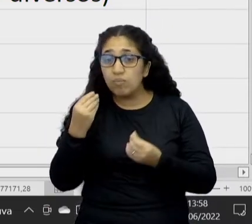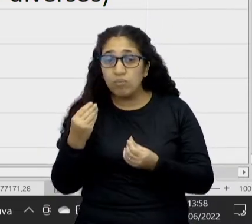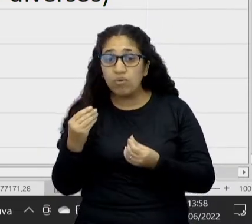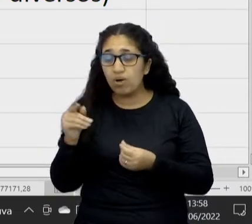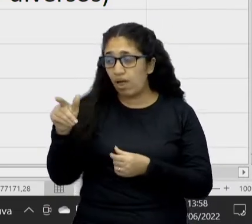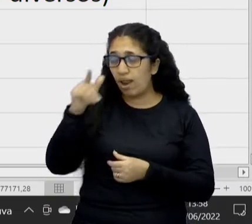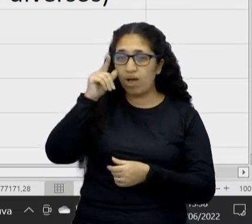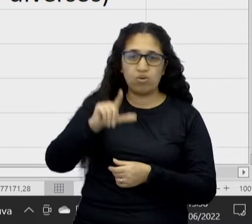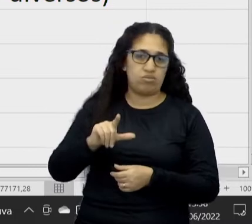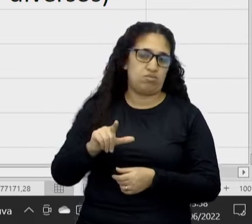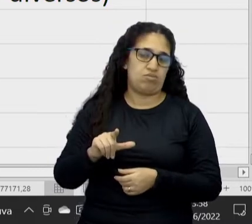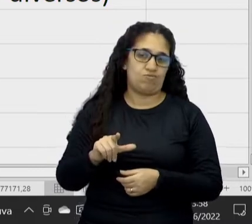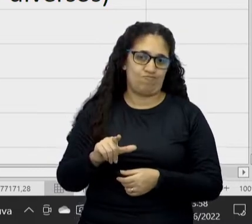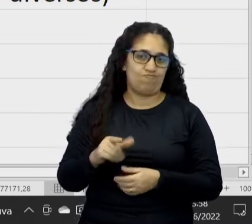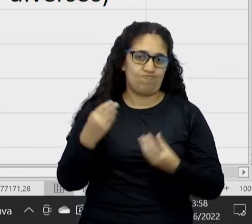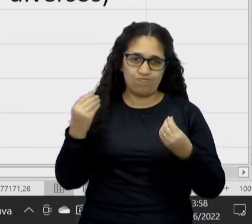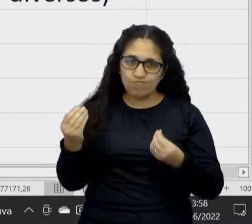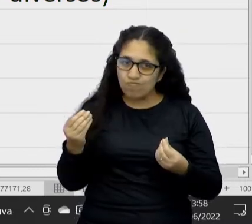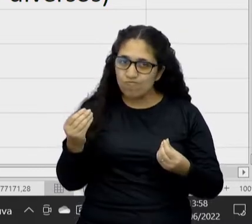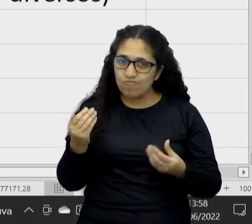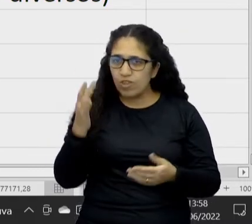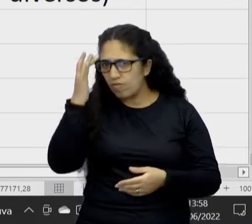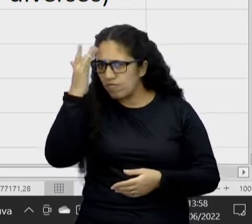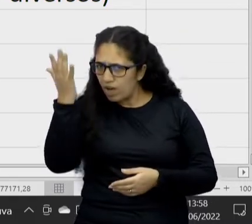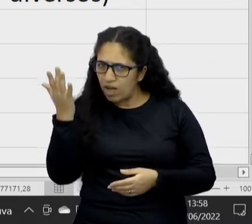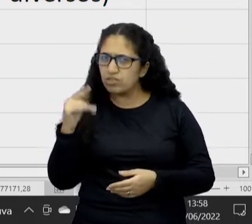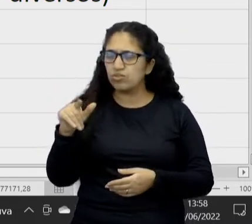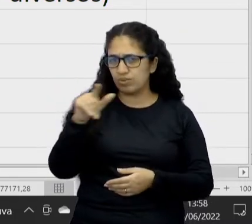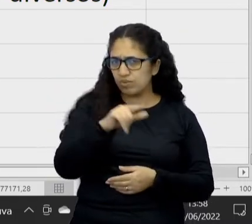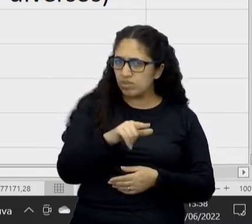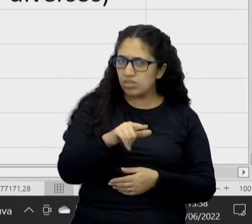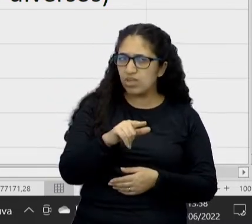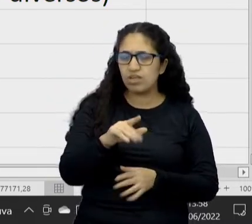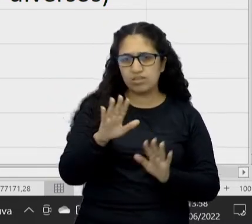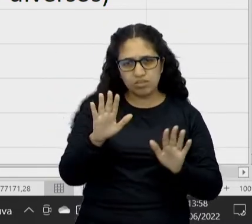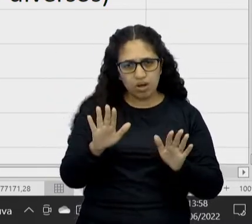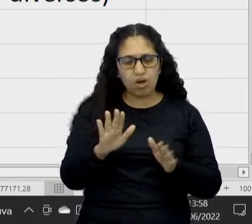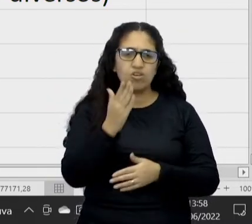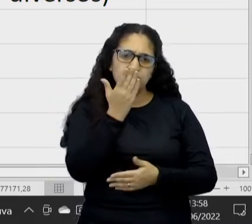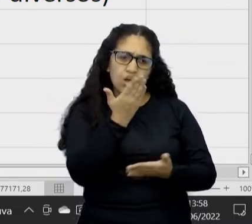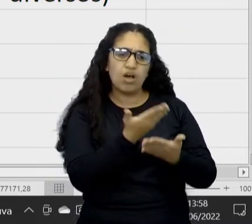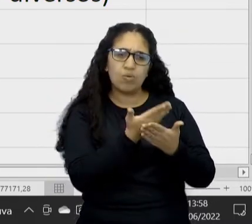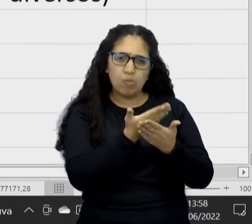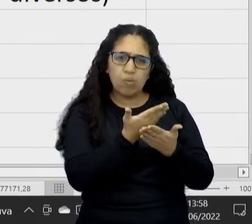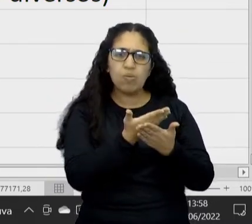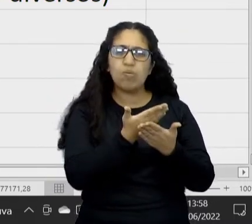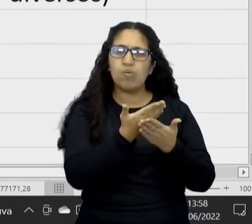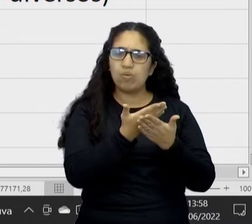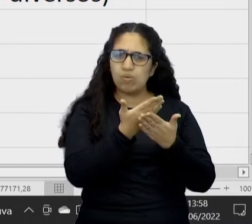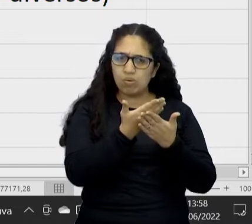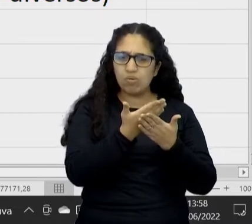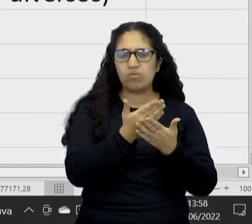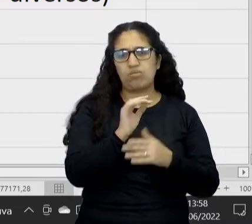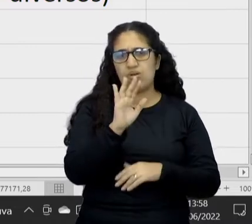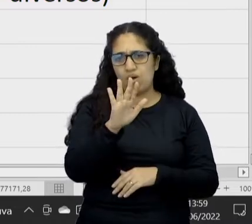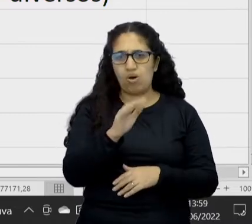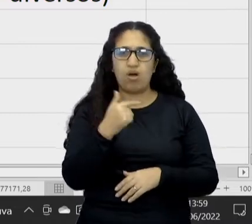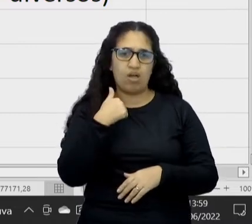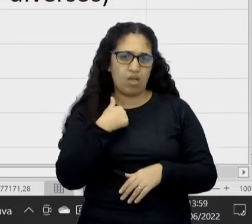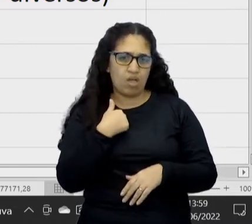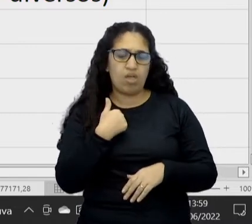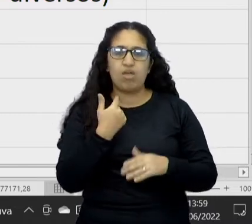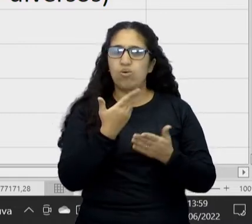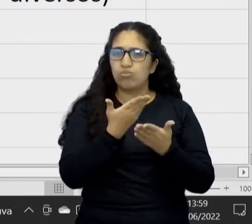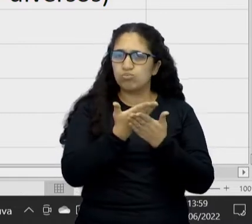professora fez isso? Será que é fácil para vocês também? Você ainda falou que estudou em colégio. Sim, que é vale ressaltar para eles, né? Que eu também